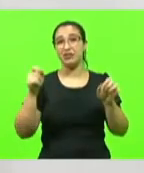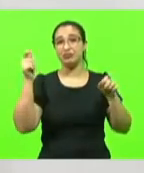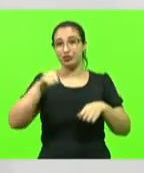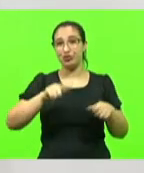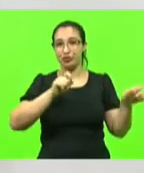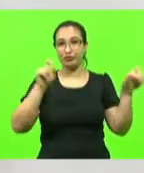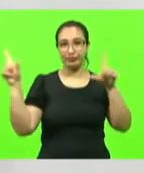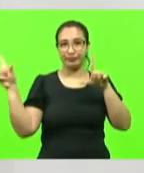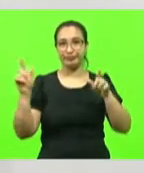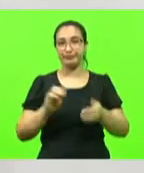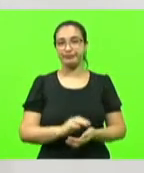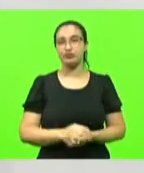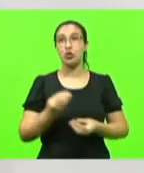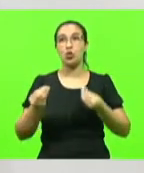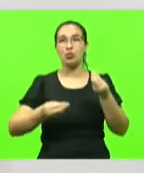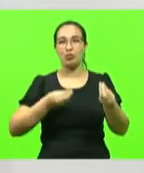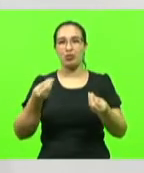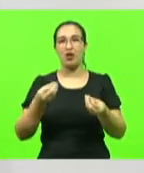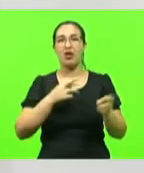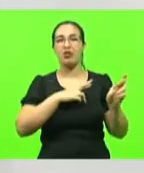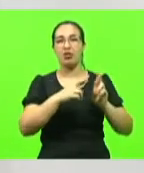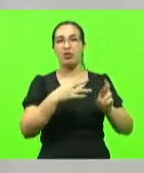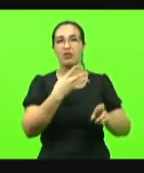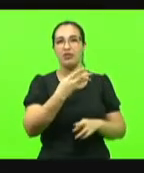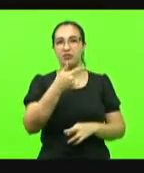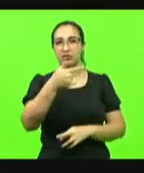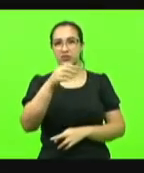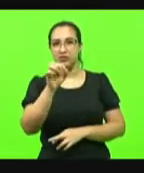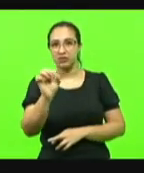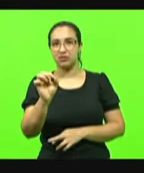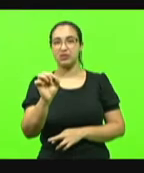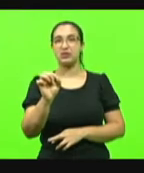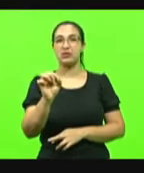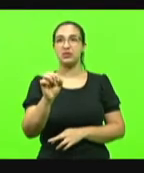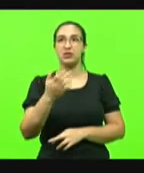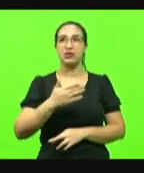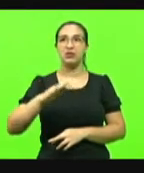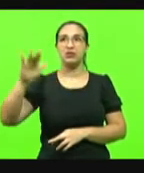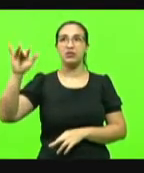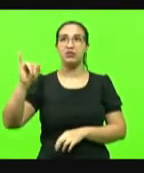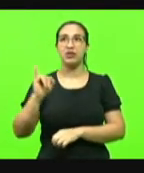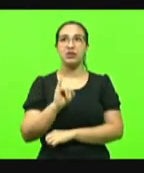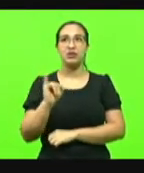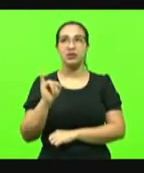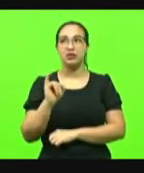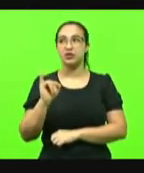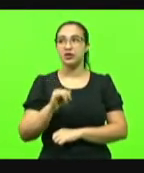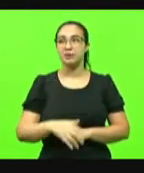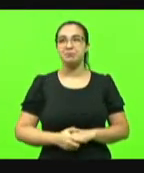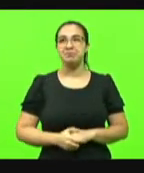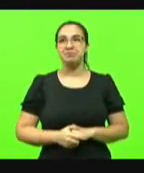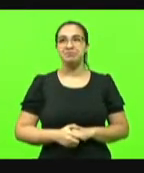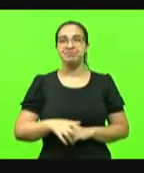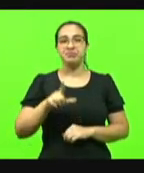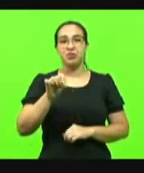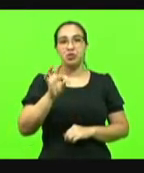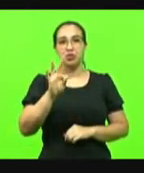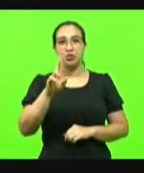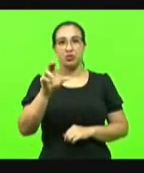na tela a situação da 470 no Alto Vale do Itajaí, passando ali por Lontras, Apiúna,